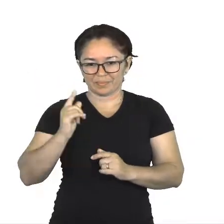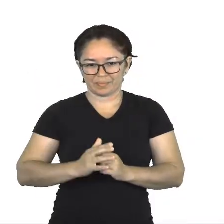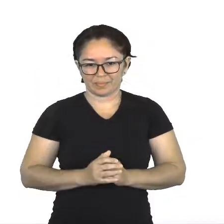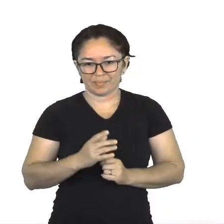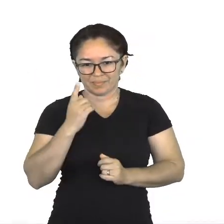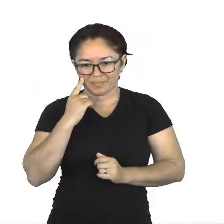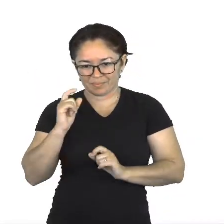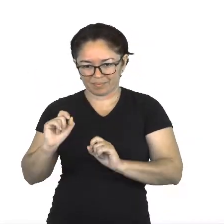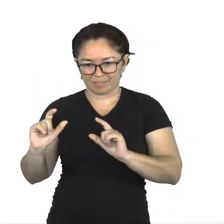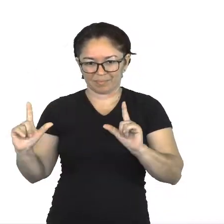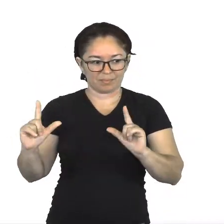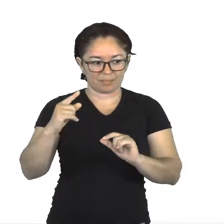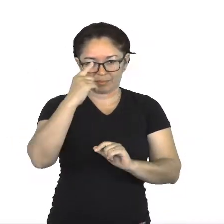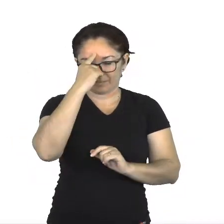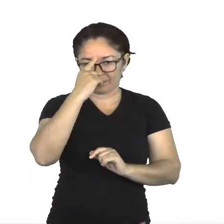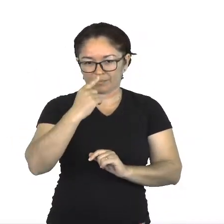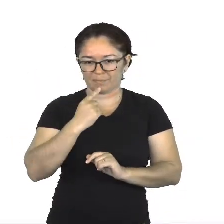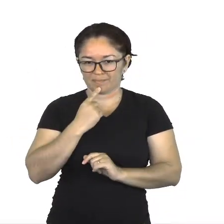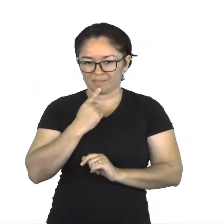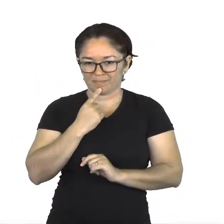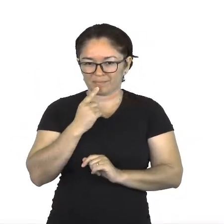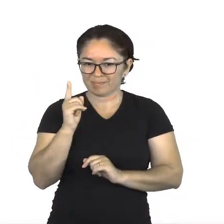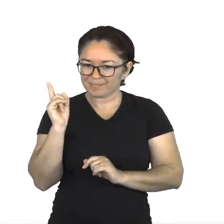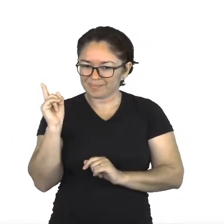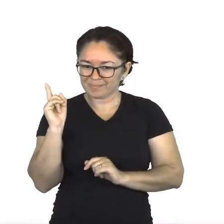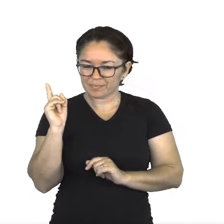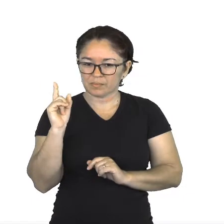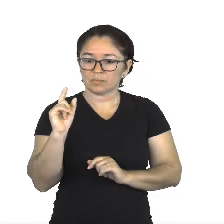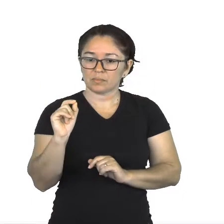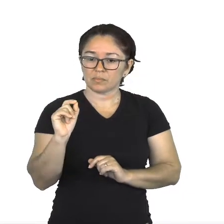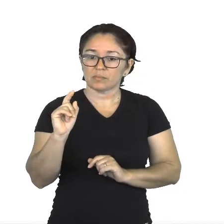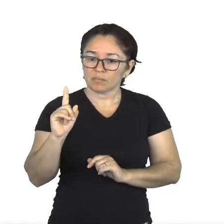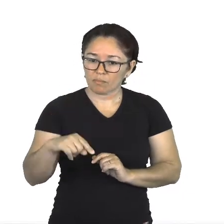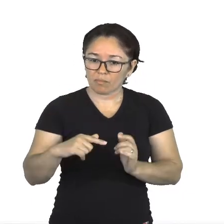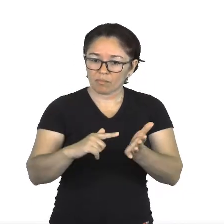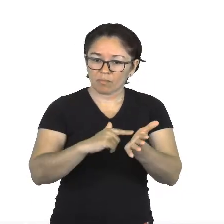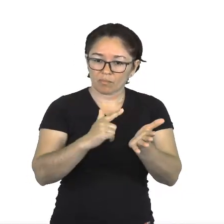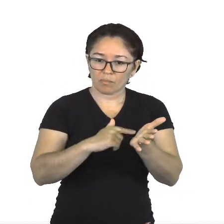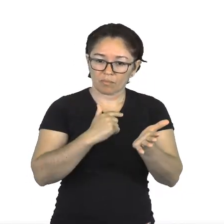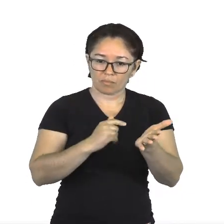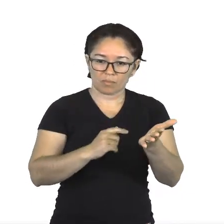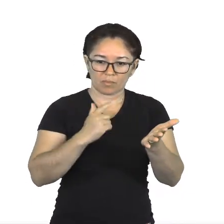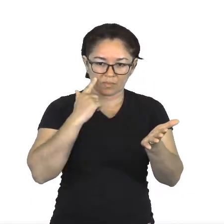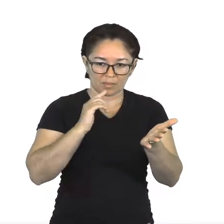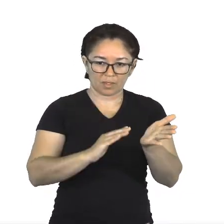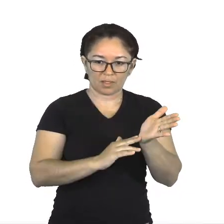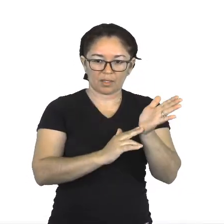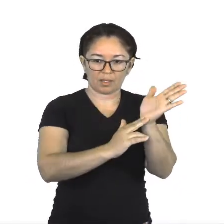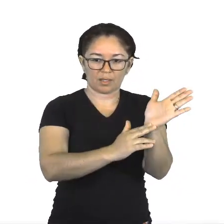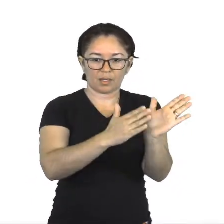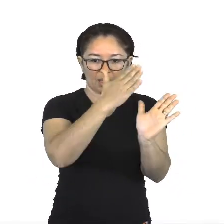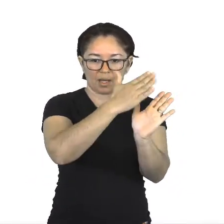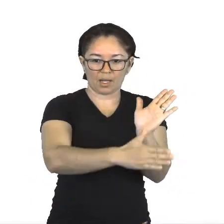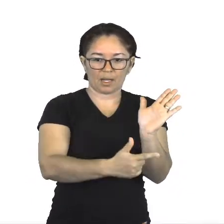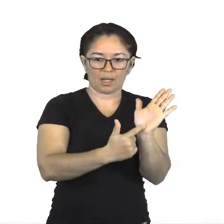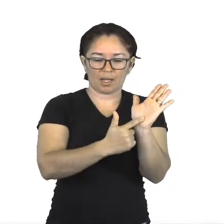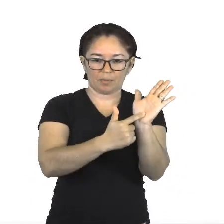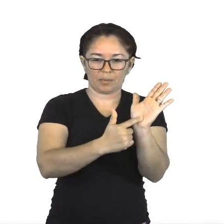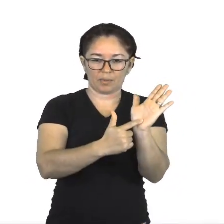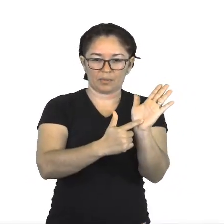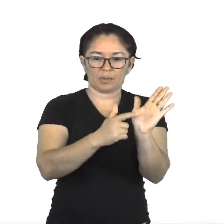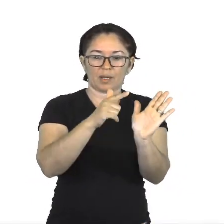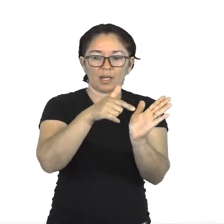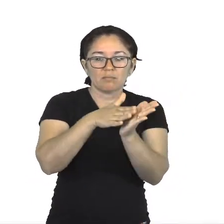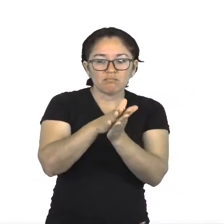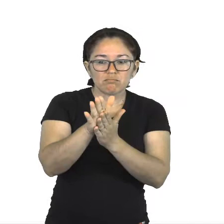imagem, que estava aí a imagem da capa do livro. Vejam só a imagem. É um livro de 2005.